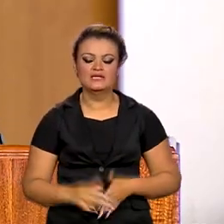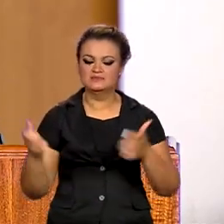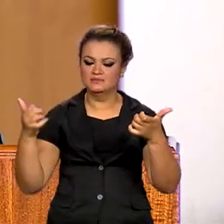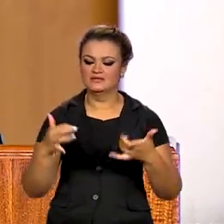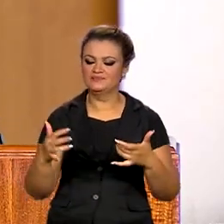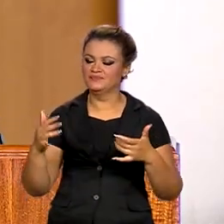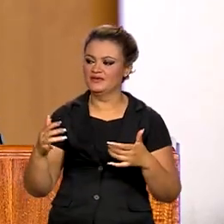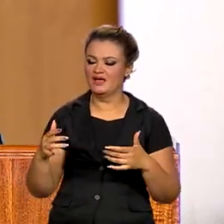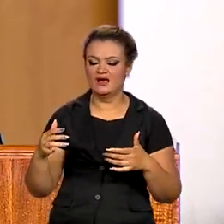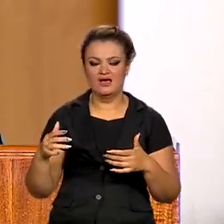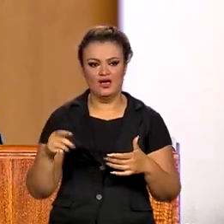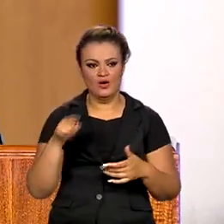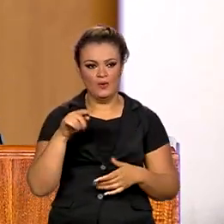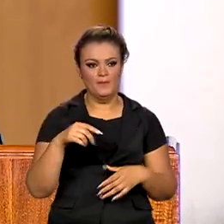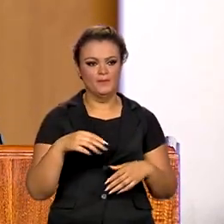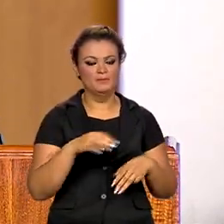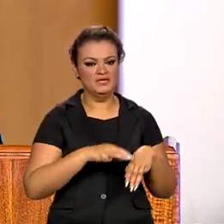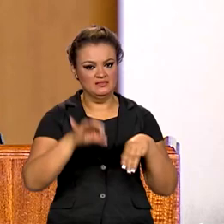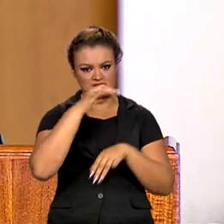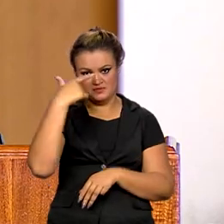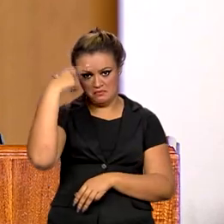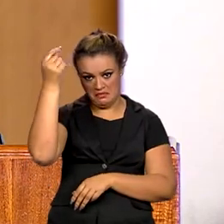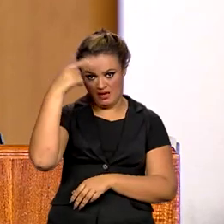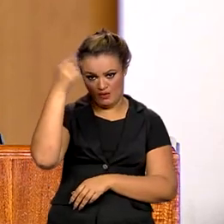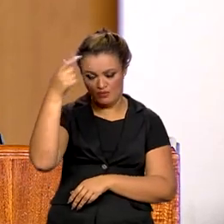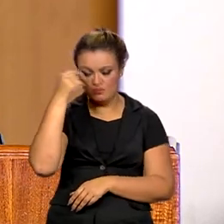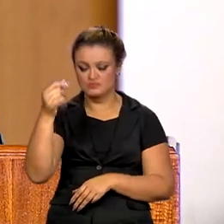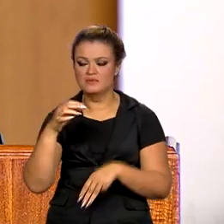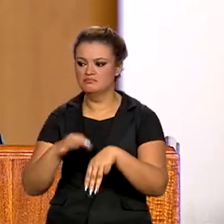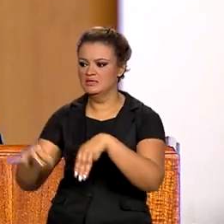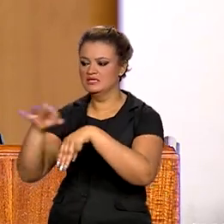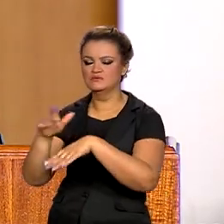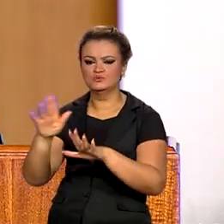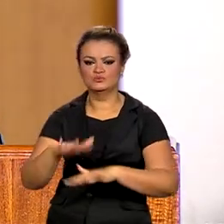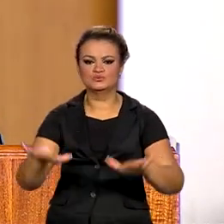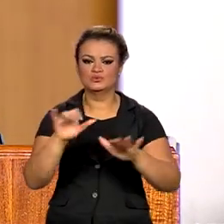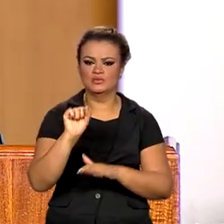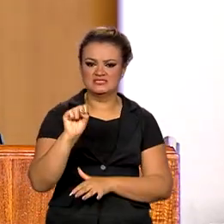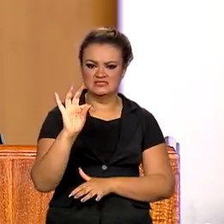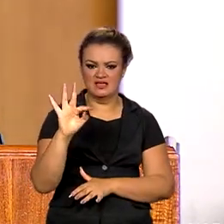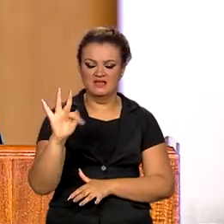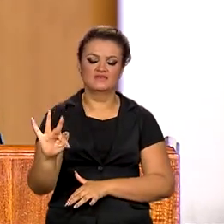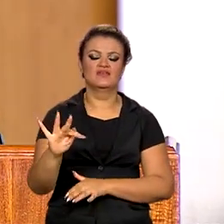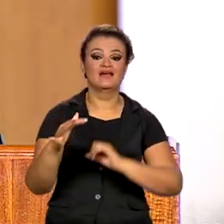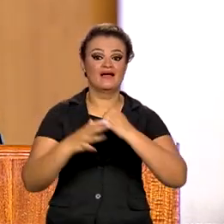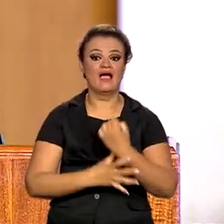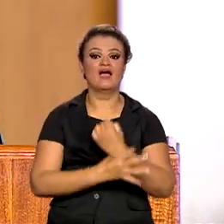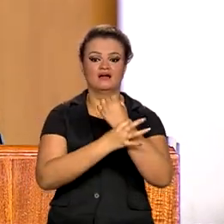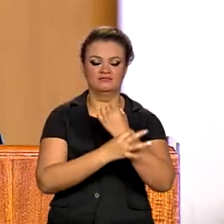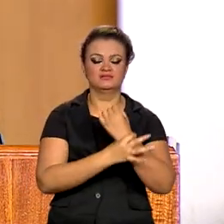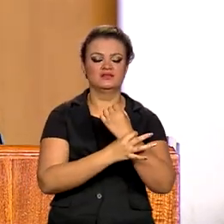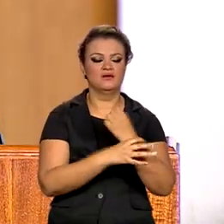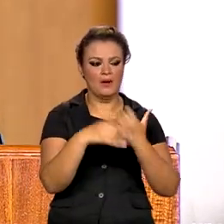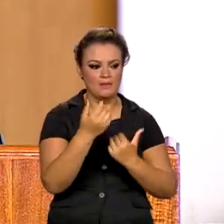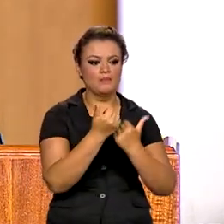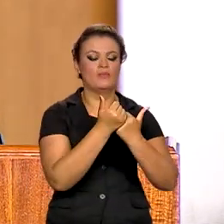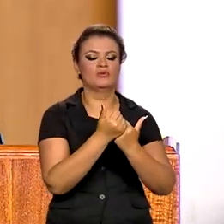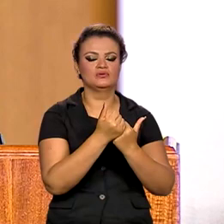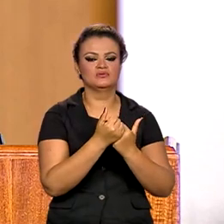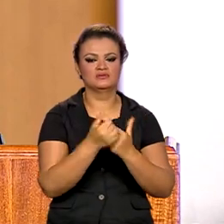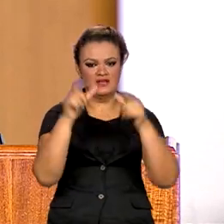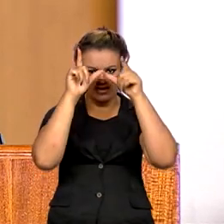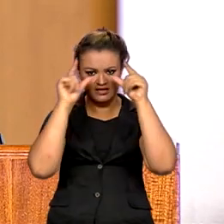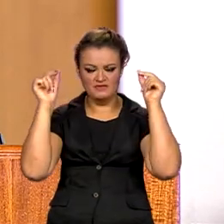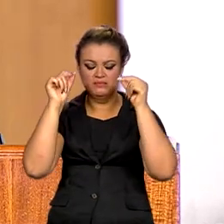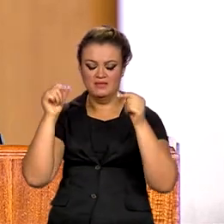precisamos que o ministro Barroso e que todos os ministros do STF possam garantir a valorização da enfermagem com o piso salarial